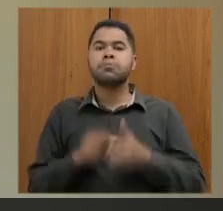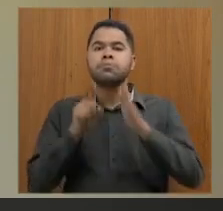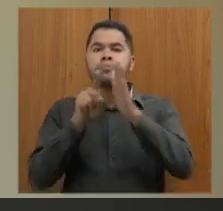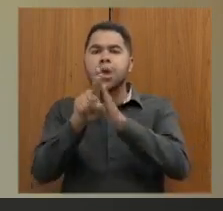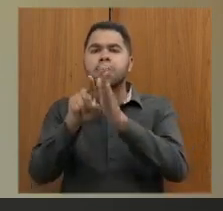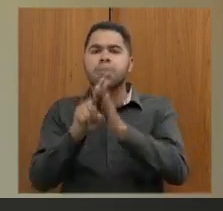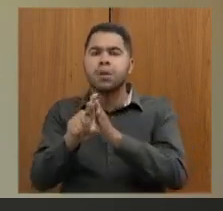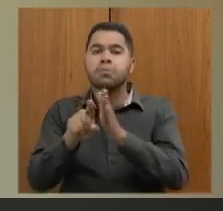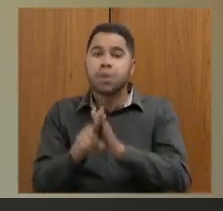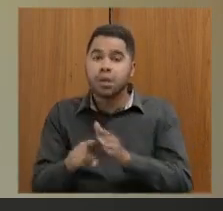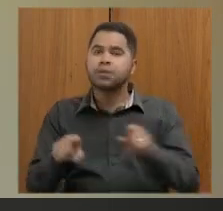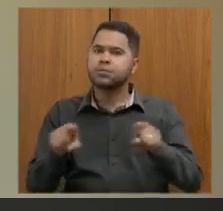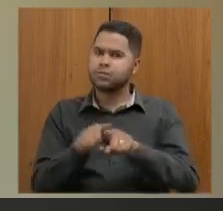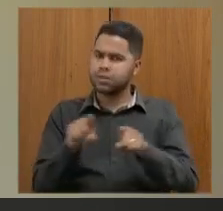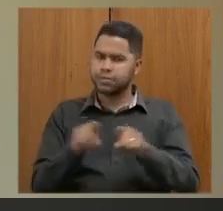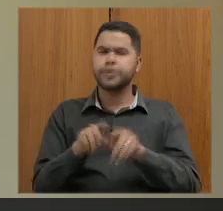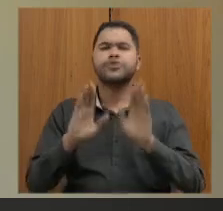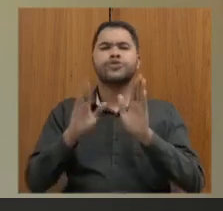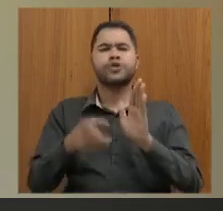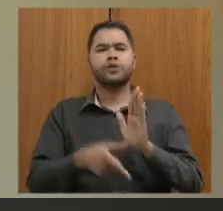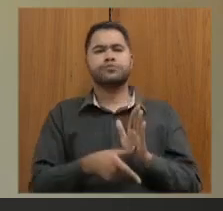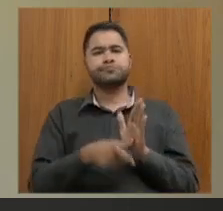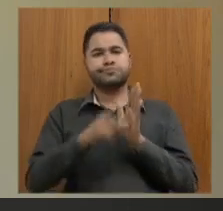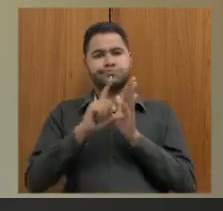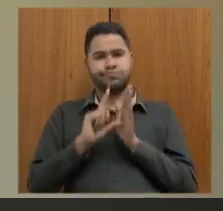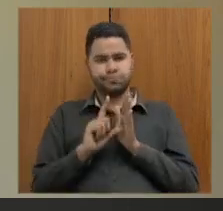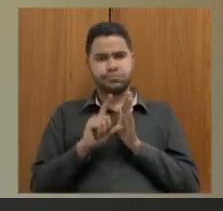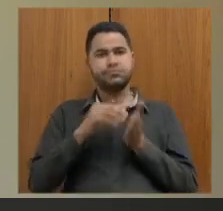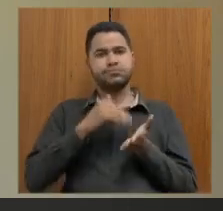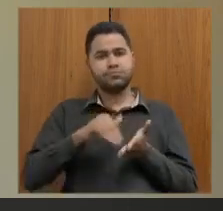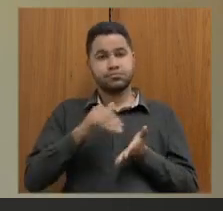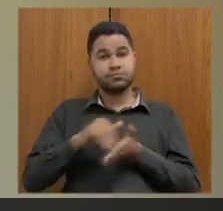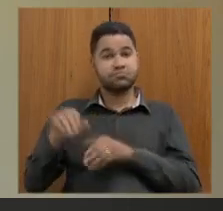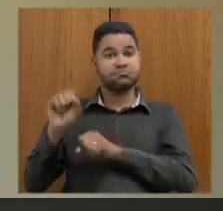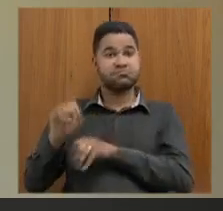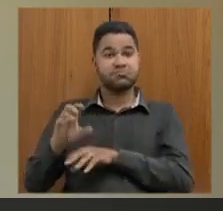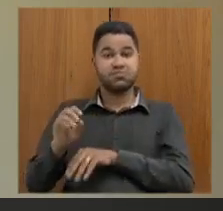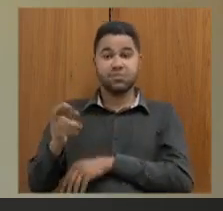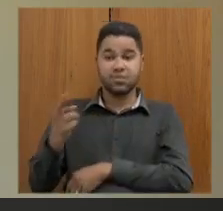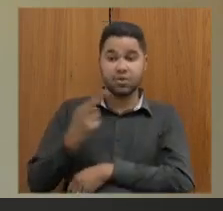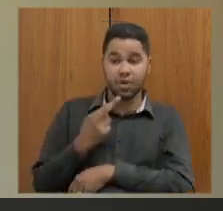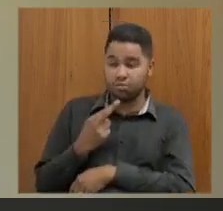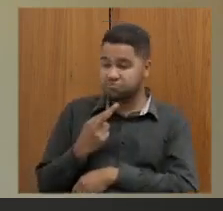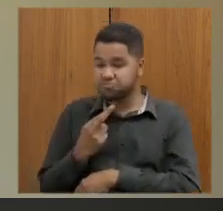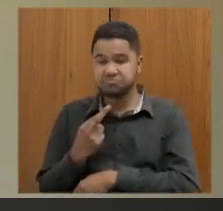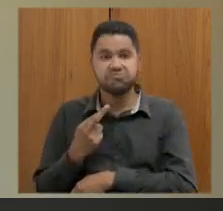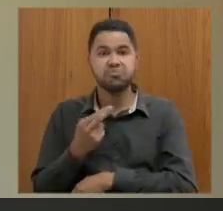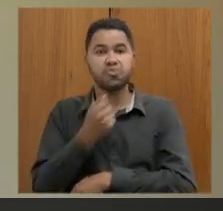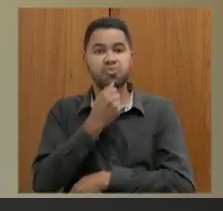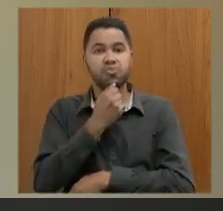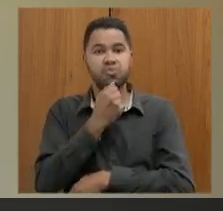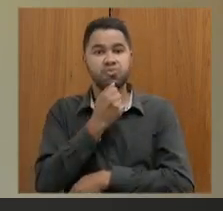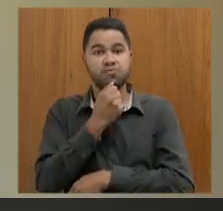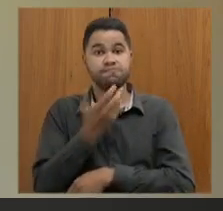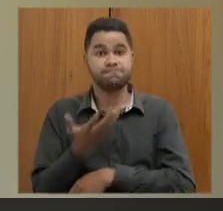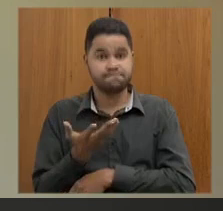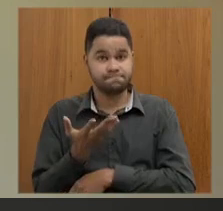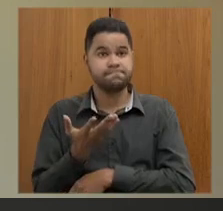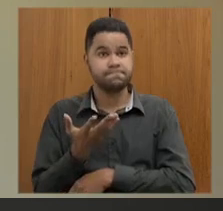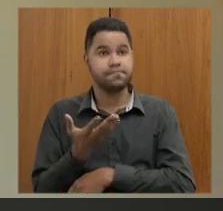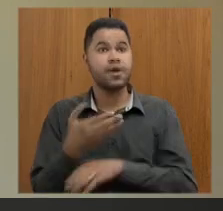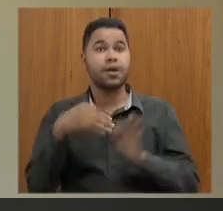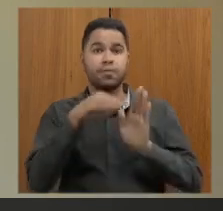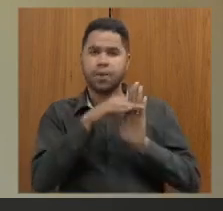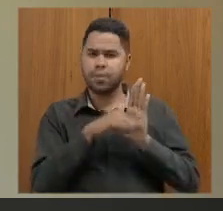questionamentos que também já fizemos à Secretaria do Estado de Educação e ainda não obtivemos resposta. E essa é uma categoria